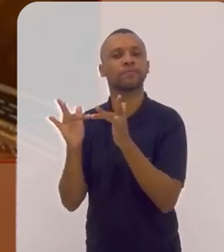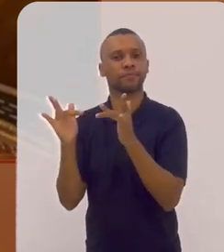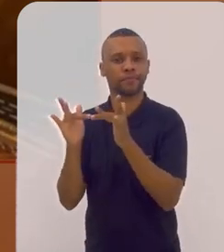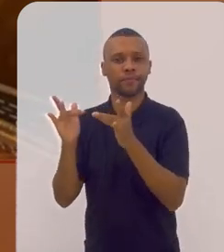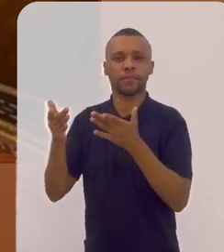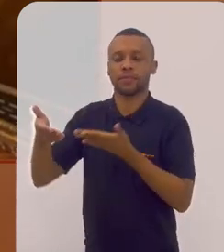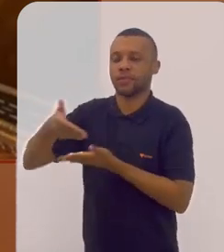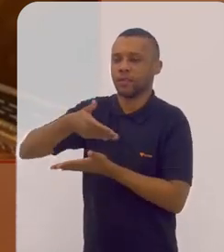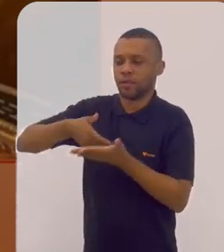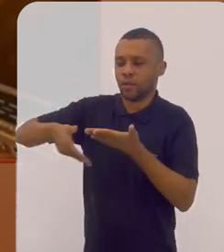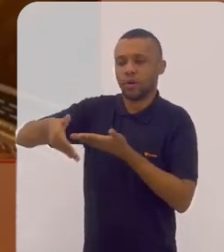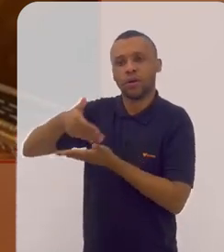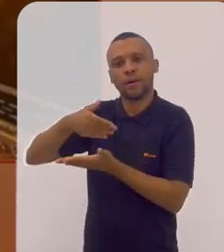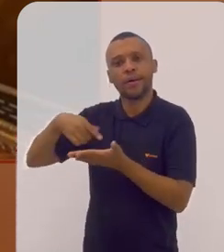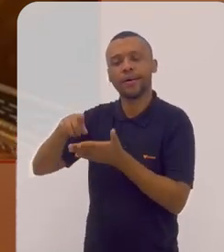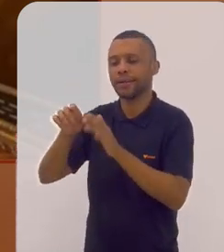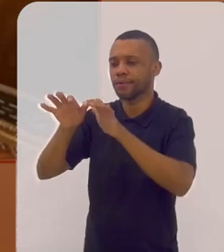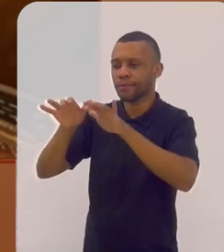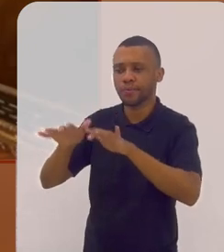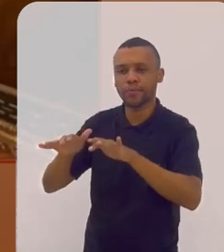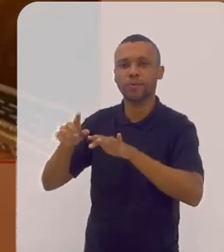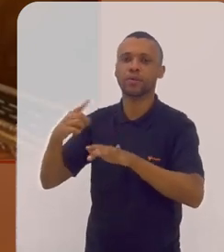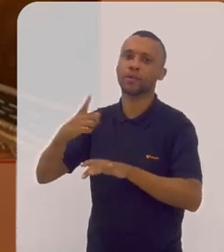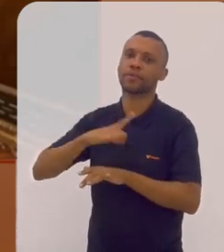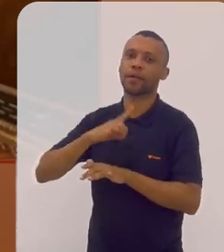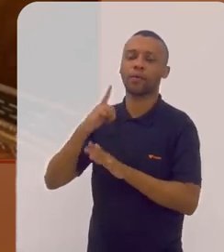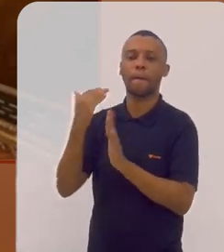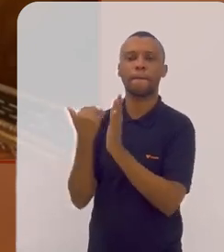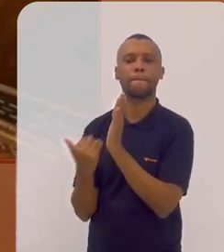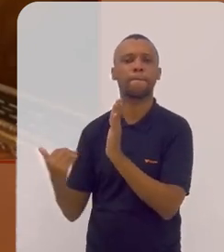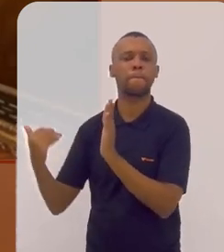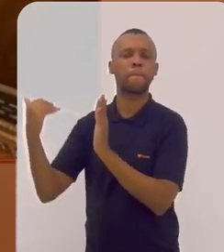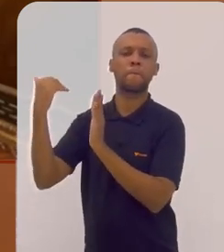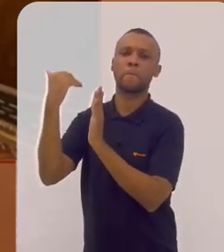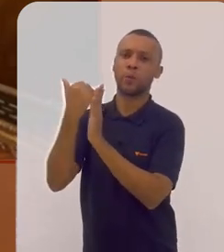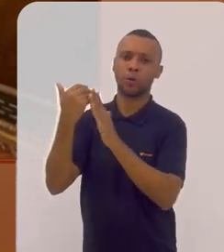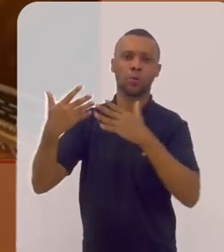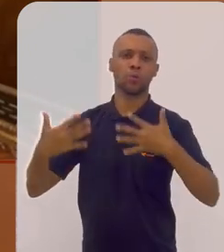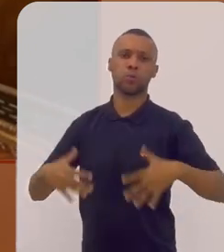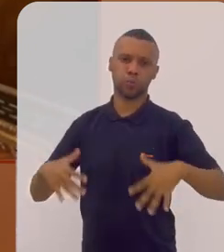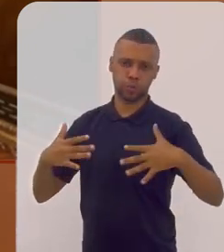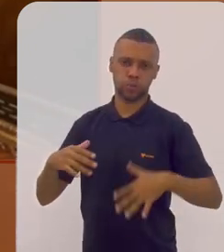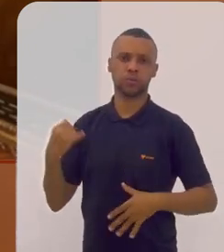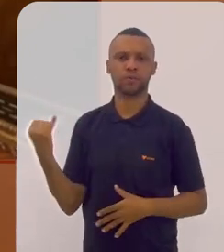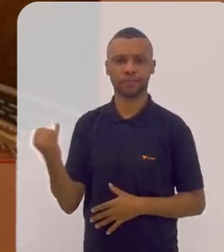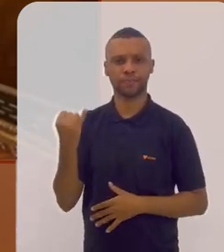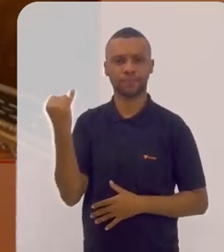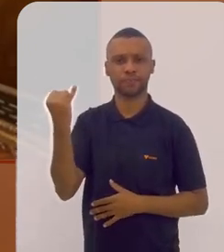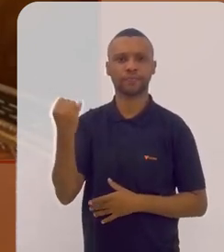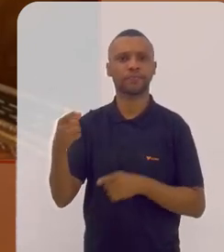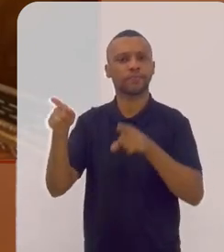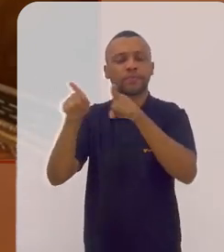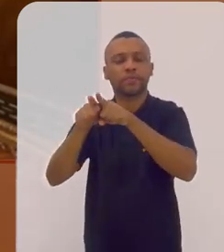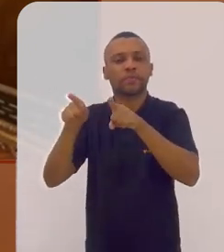e os acessos tiveram um aumento bastante significativo também